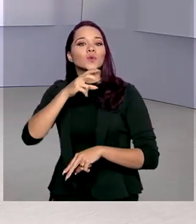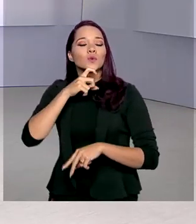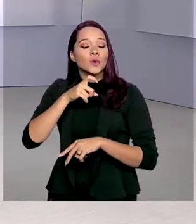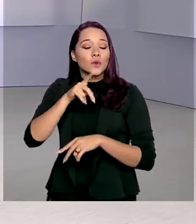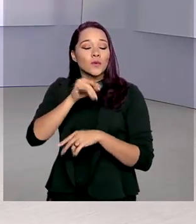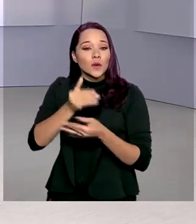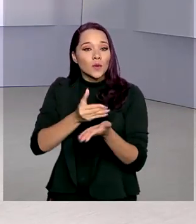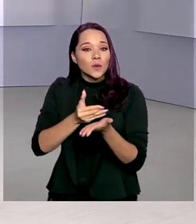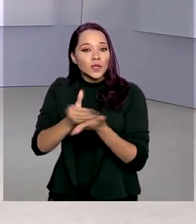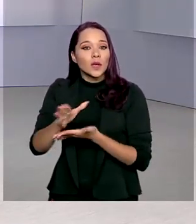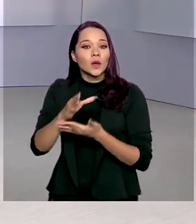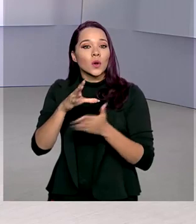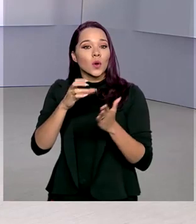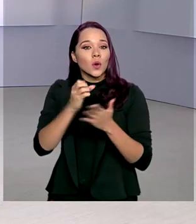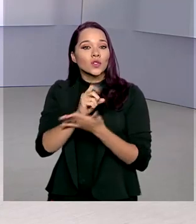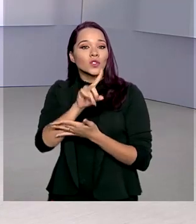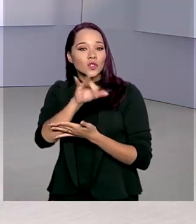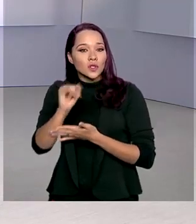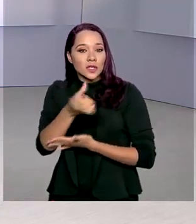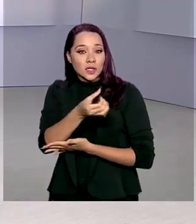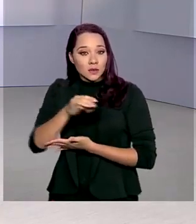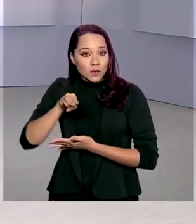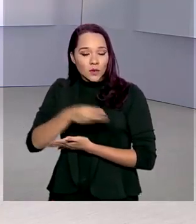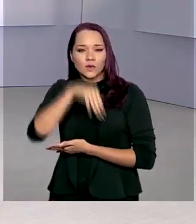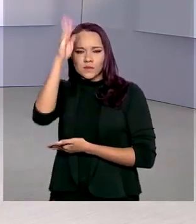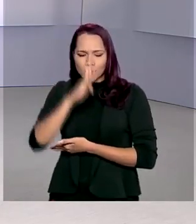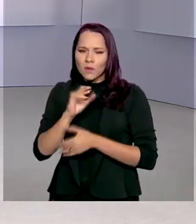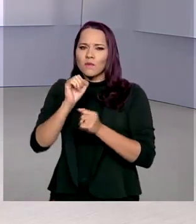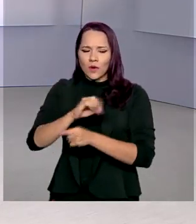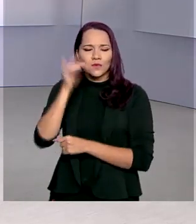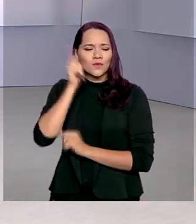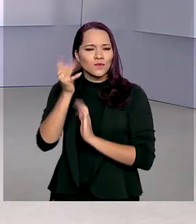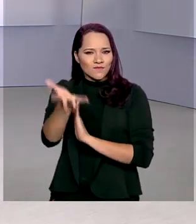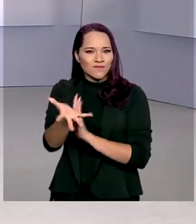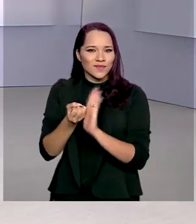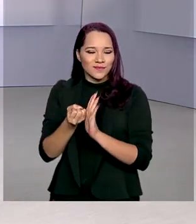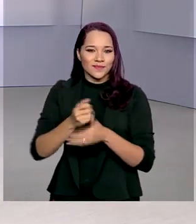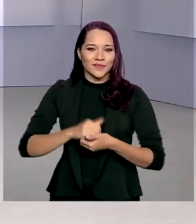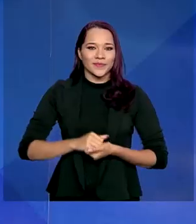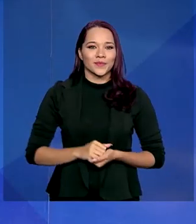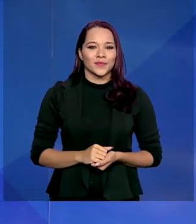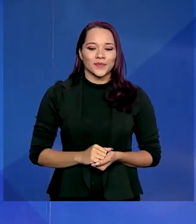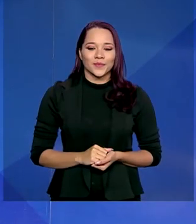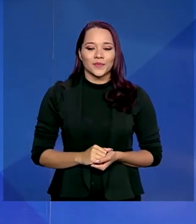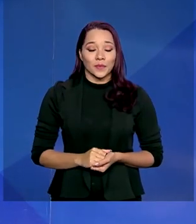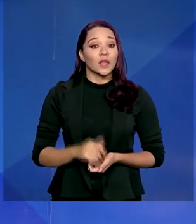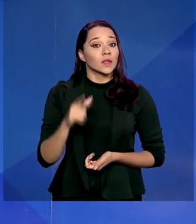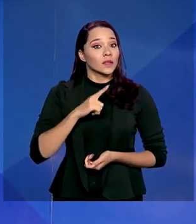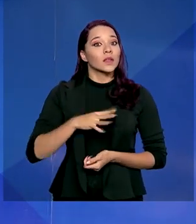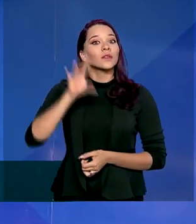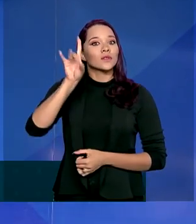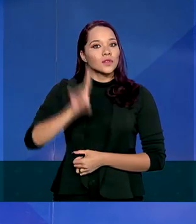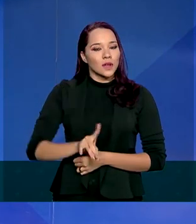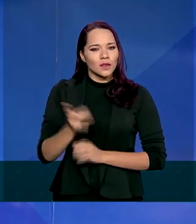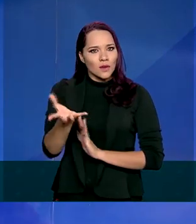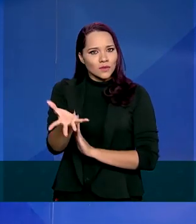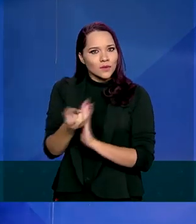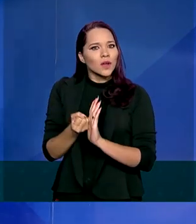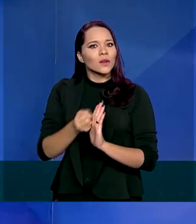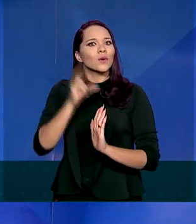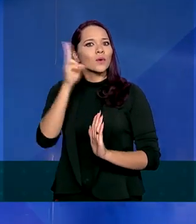digitais para os 60 milhões de brasileiros que podem ser beneficiados com a medida. Tem direito ao saque